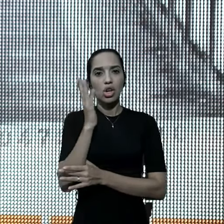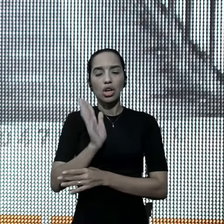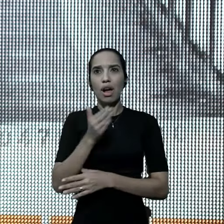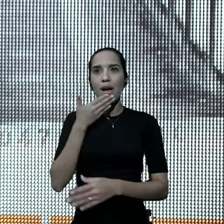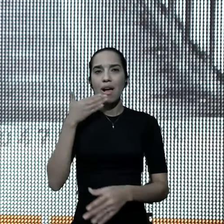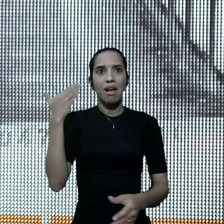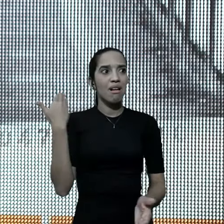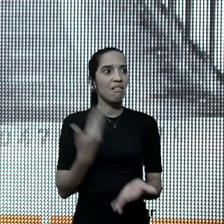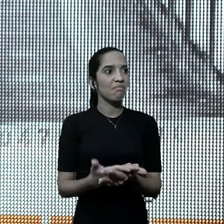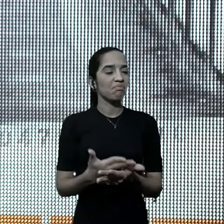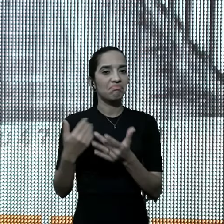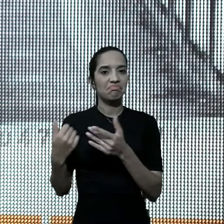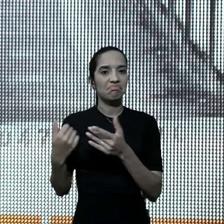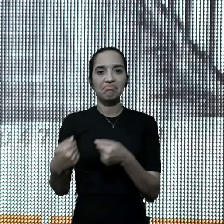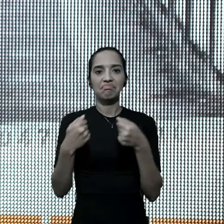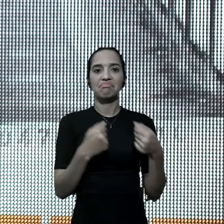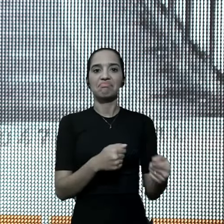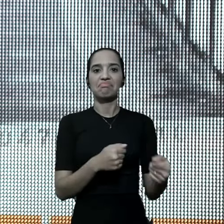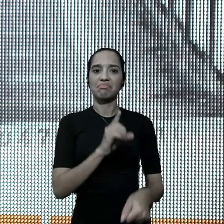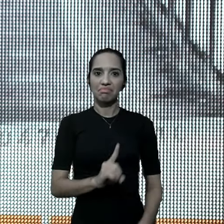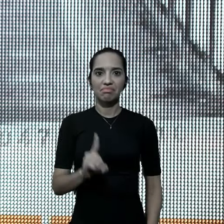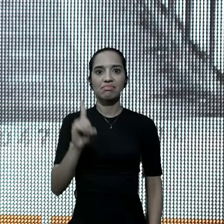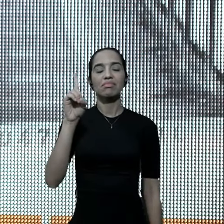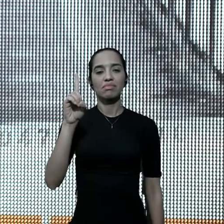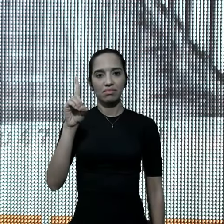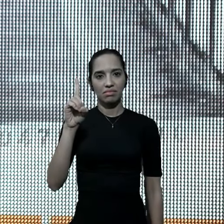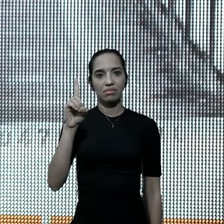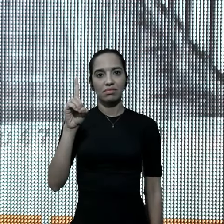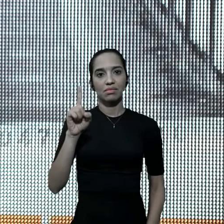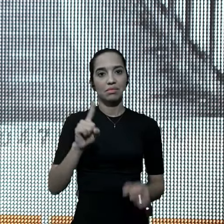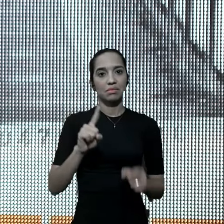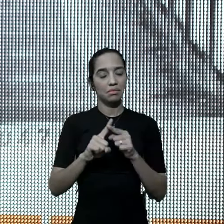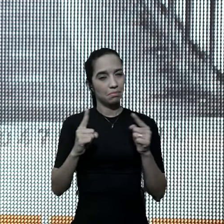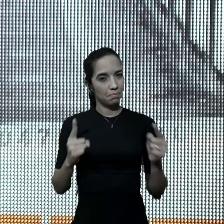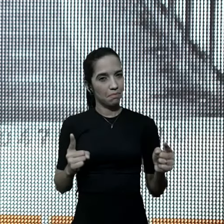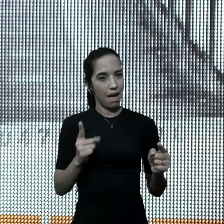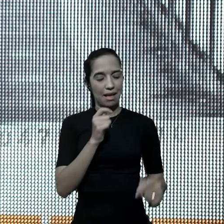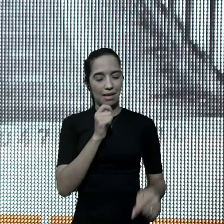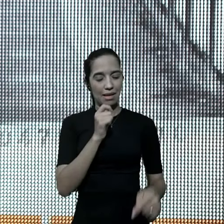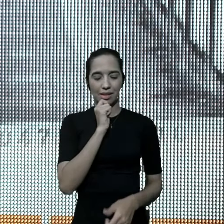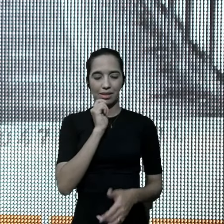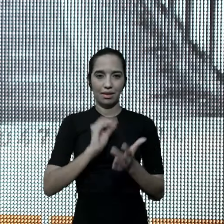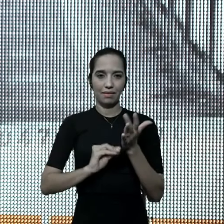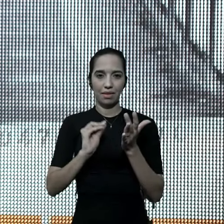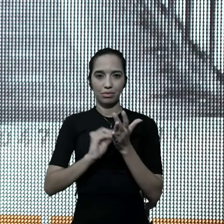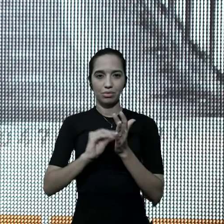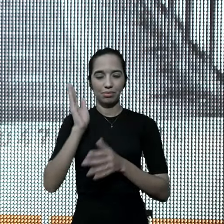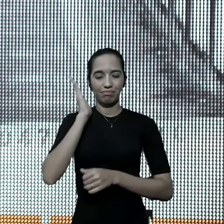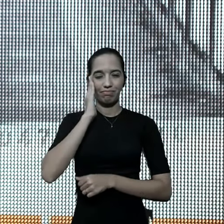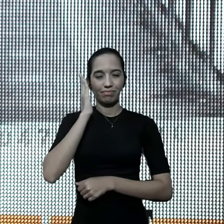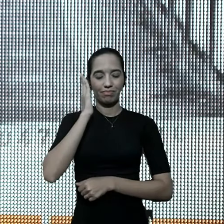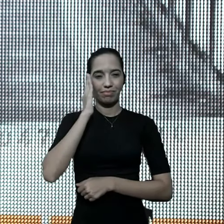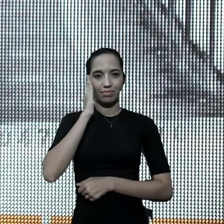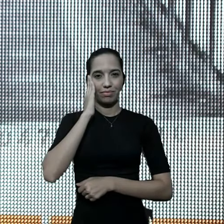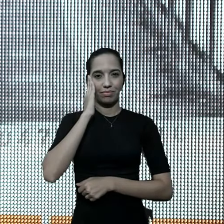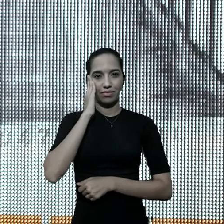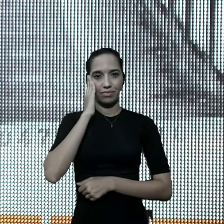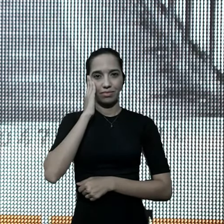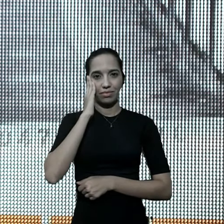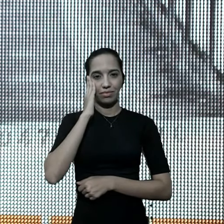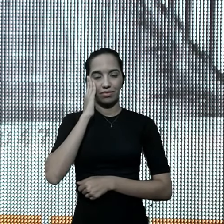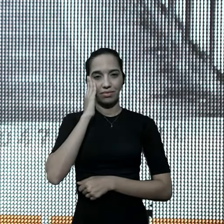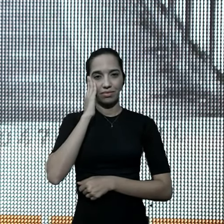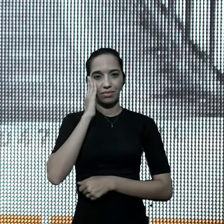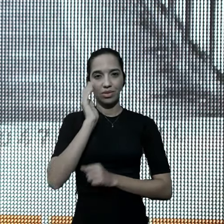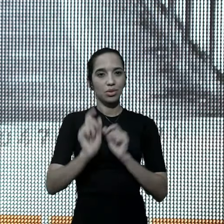estão maravilhadas, com o poder de Deus, mas ainda lhes falta, esse entendimento, de que,